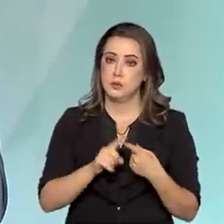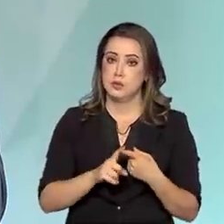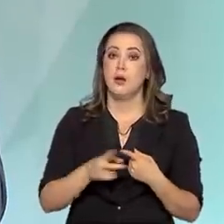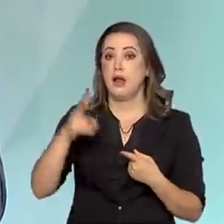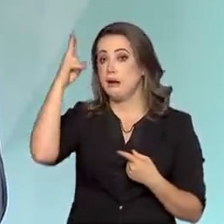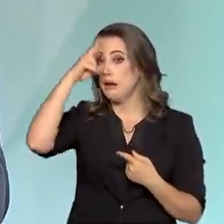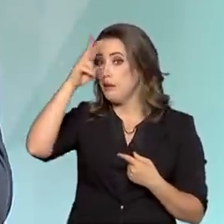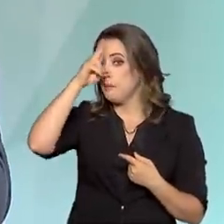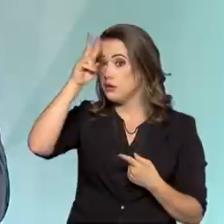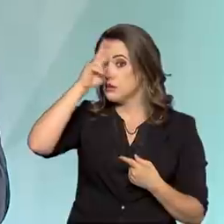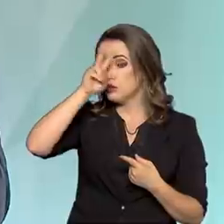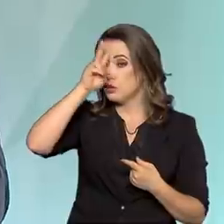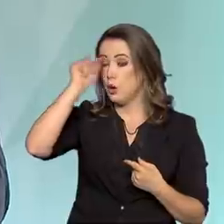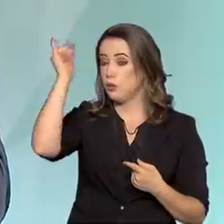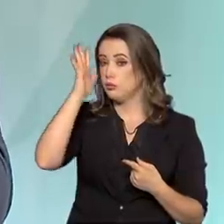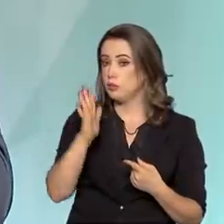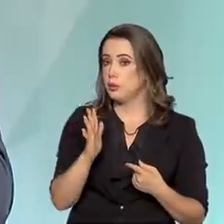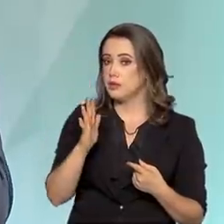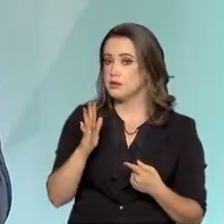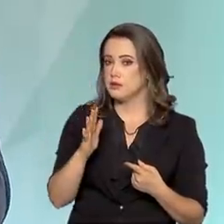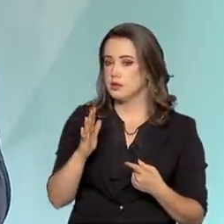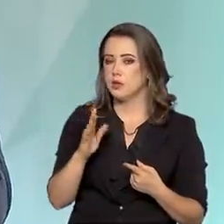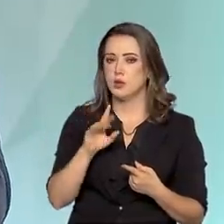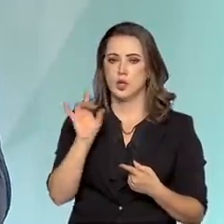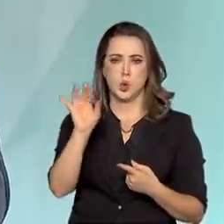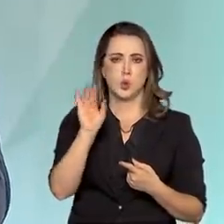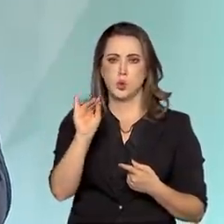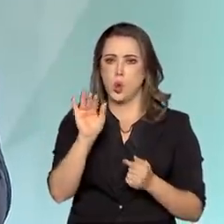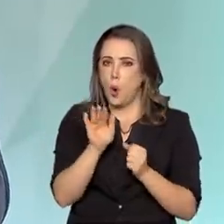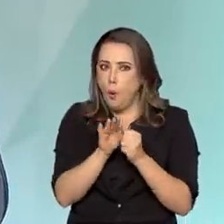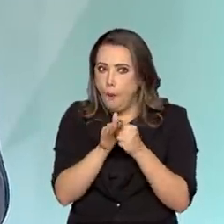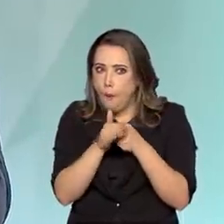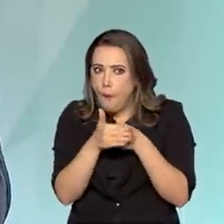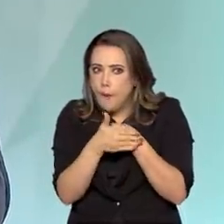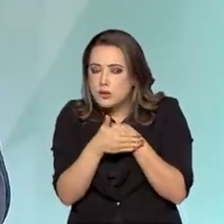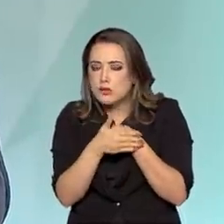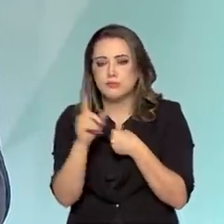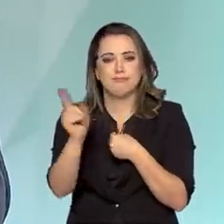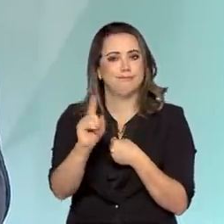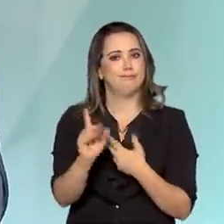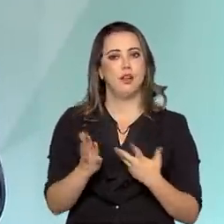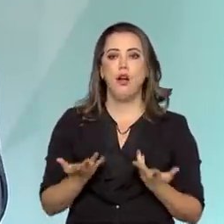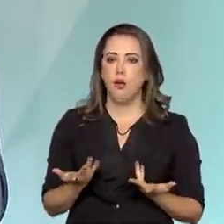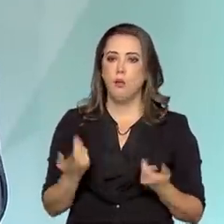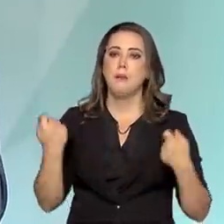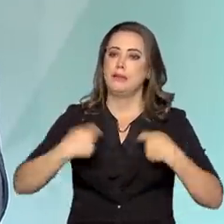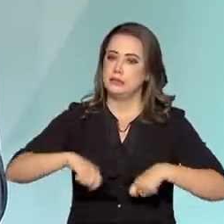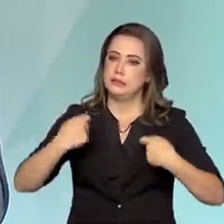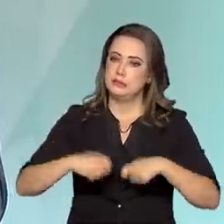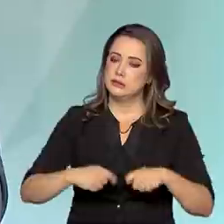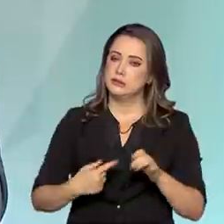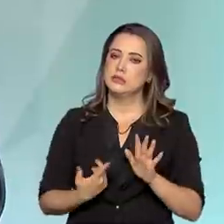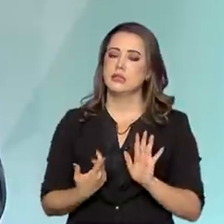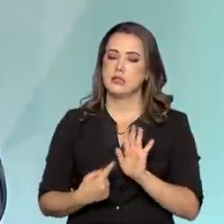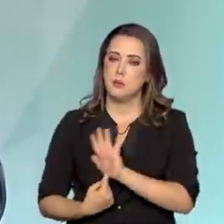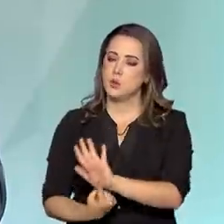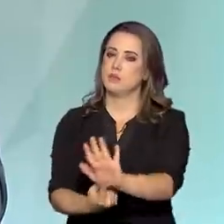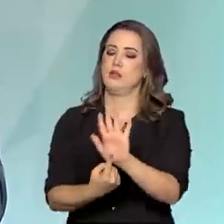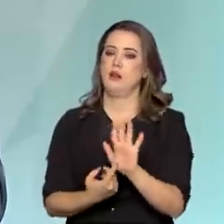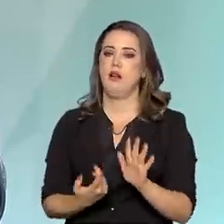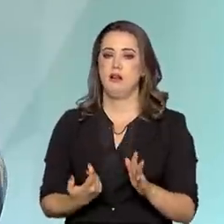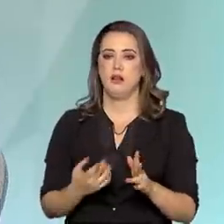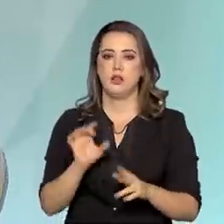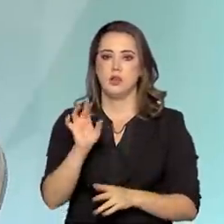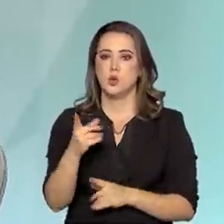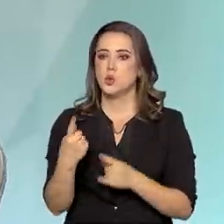brasileira e isso significa não só colocar em cofres. E esse é o desafio que eu estou trazendo também comigo. Não só em guardar em cofres e não